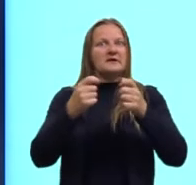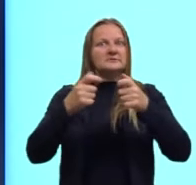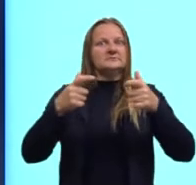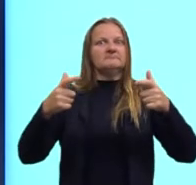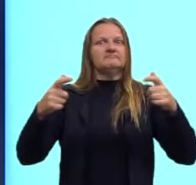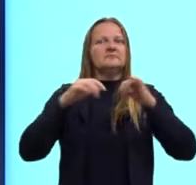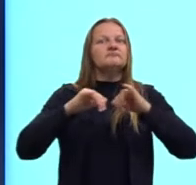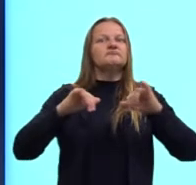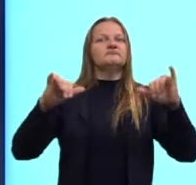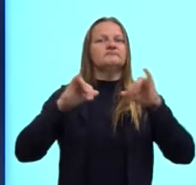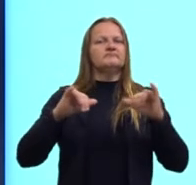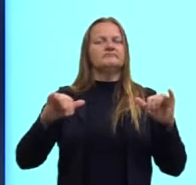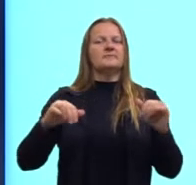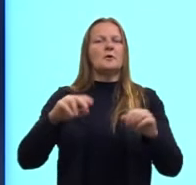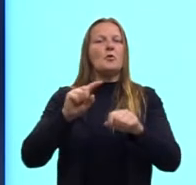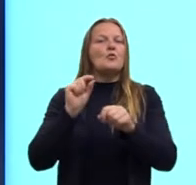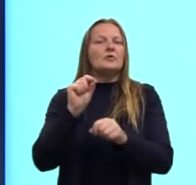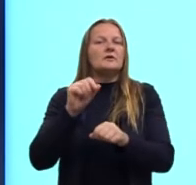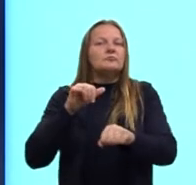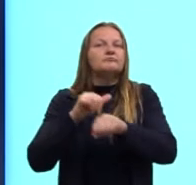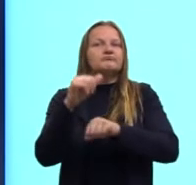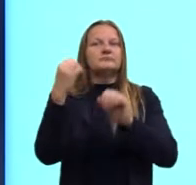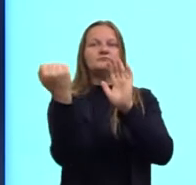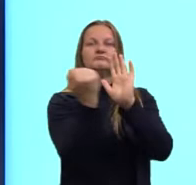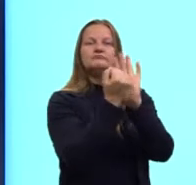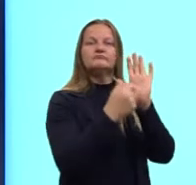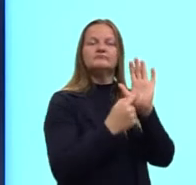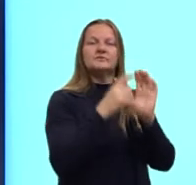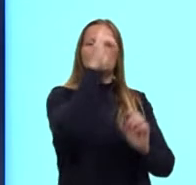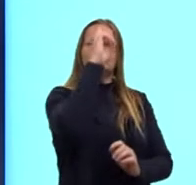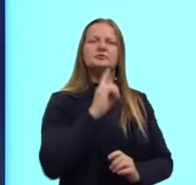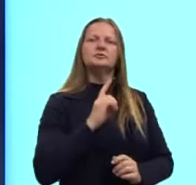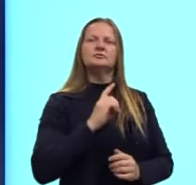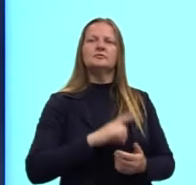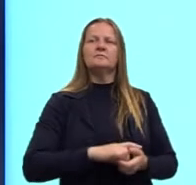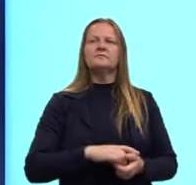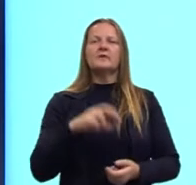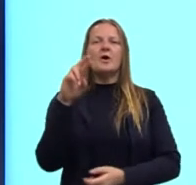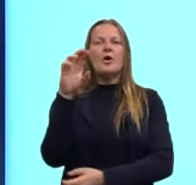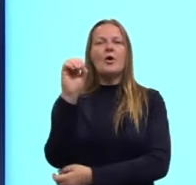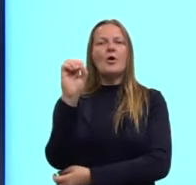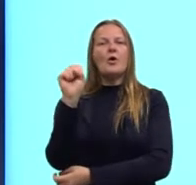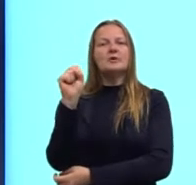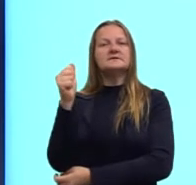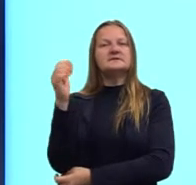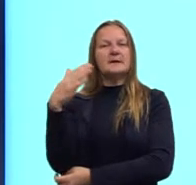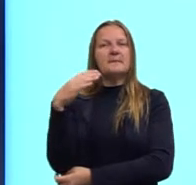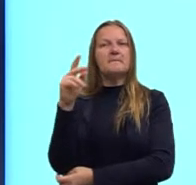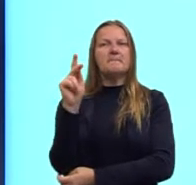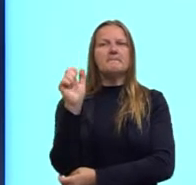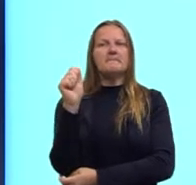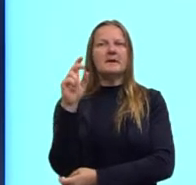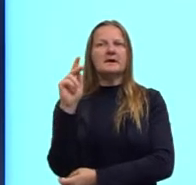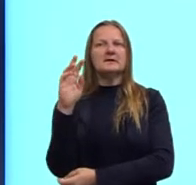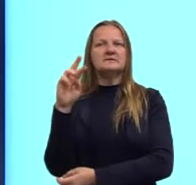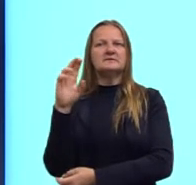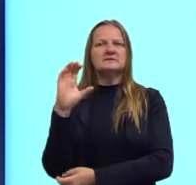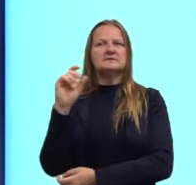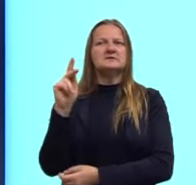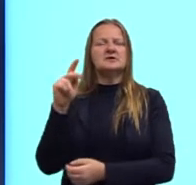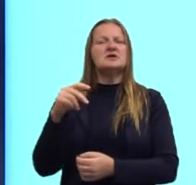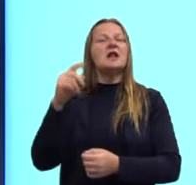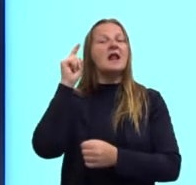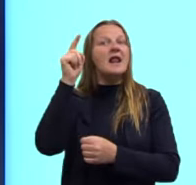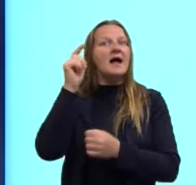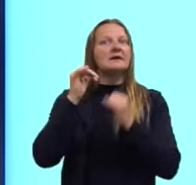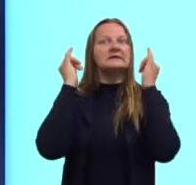dos acontecimentos mais marcantes dessa luta por direitos é da Rosa Parks e o boicote ao transporte coletivo